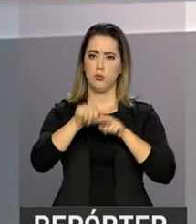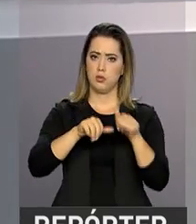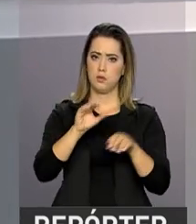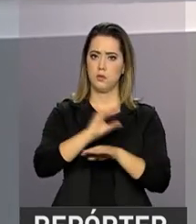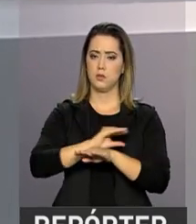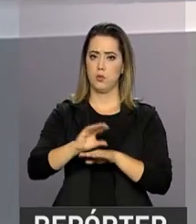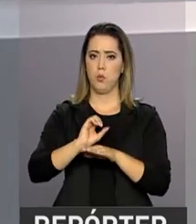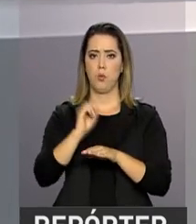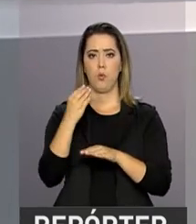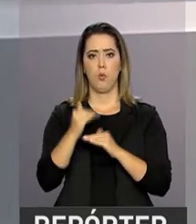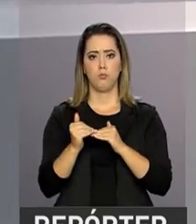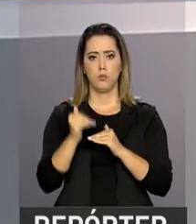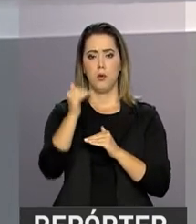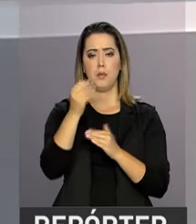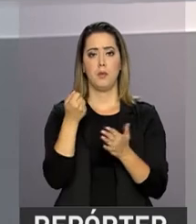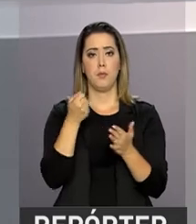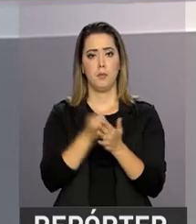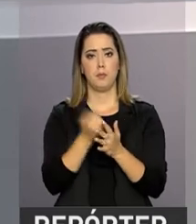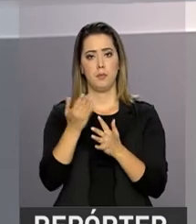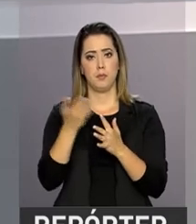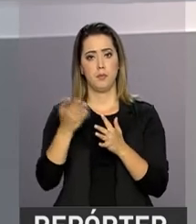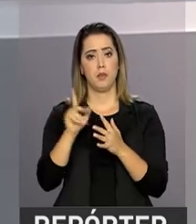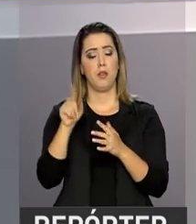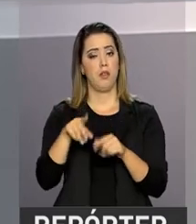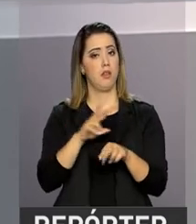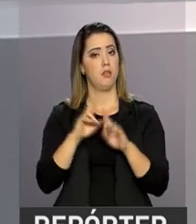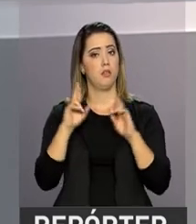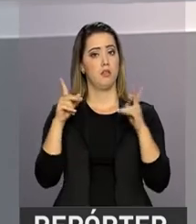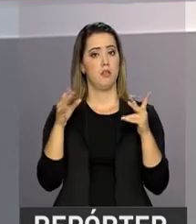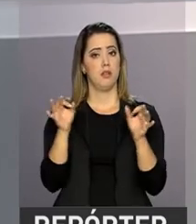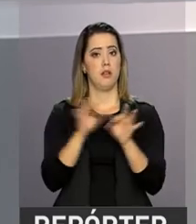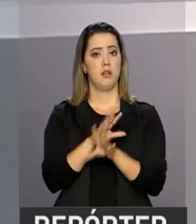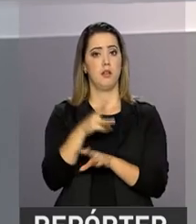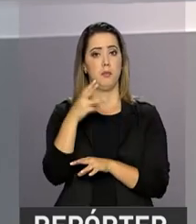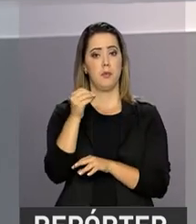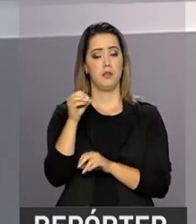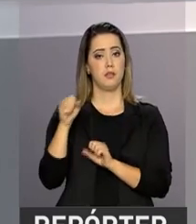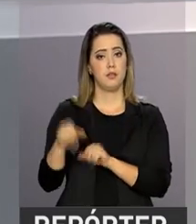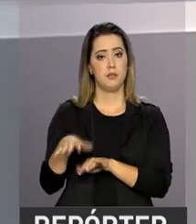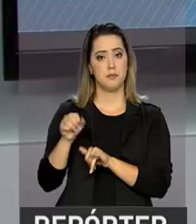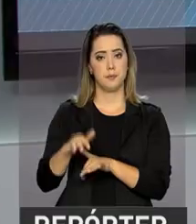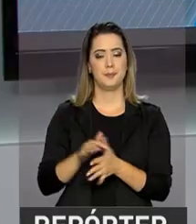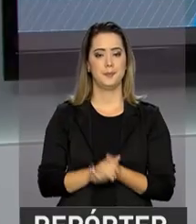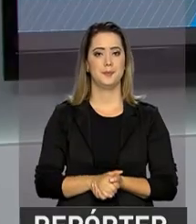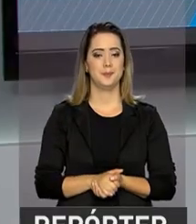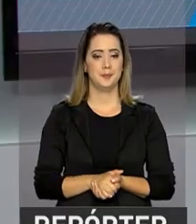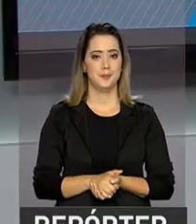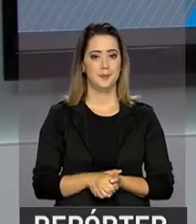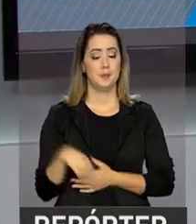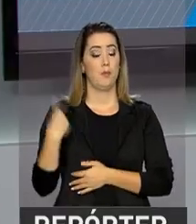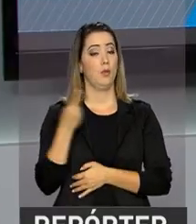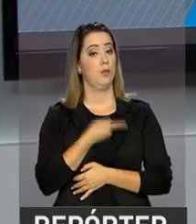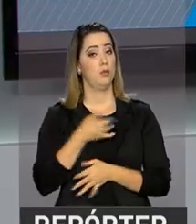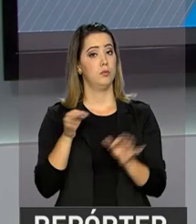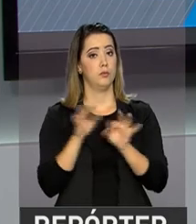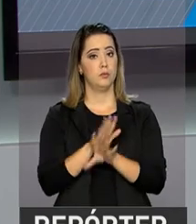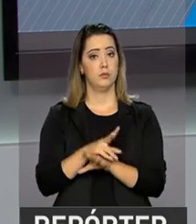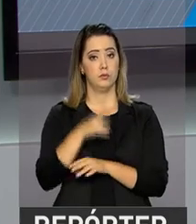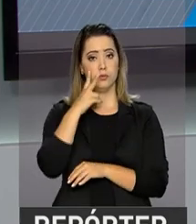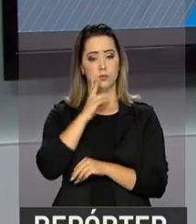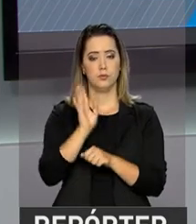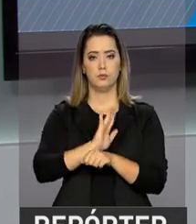ou aumentar o tempo de financiamento é diferente. Ele termina em 30 de setembro. Nós ficamos por aqui.